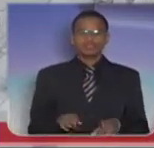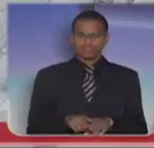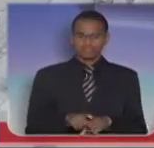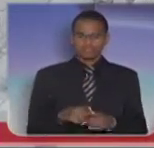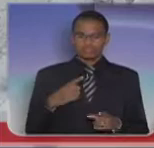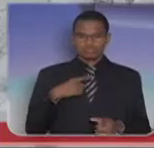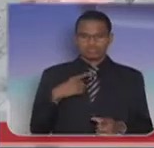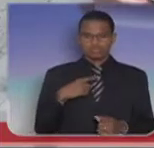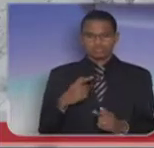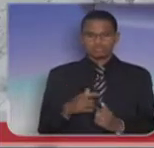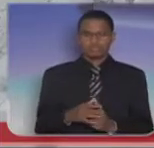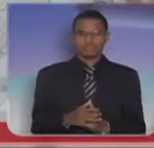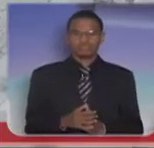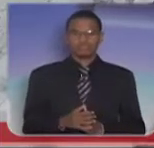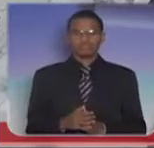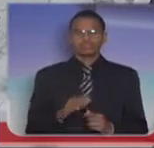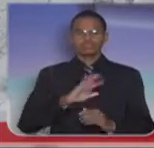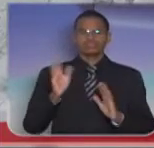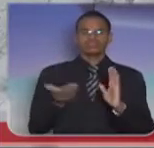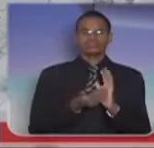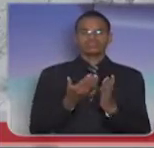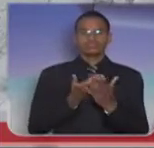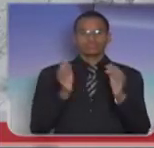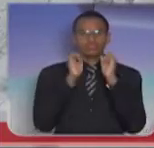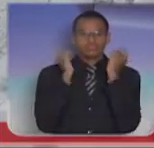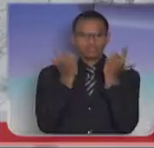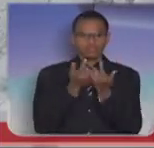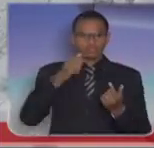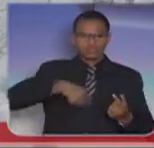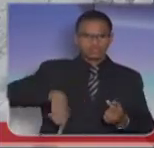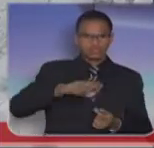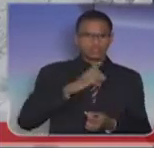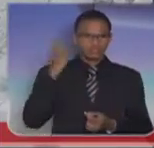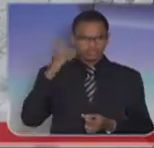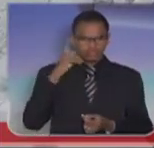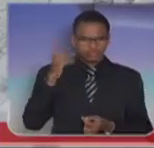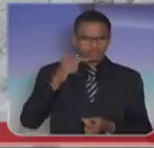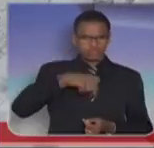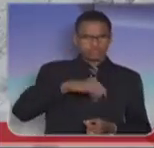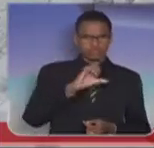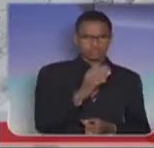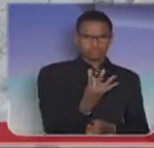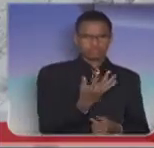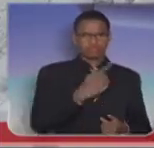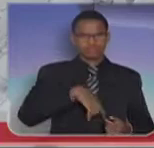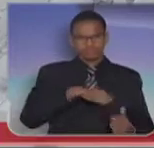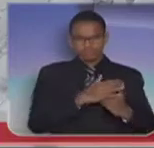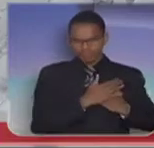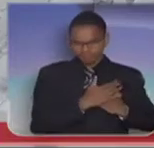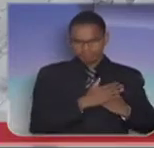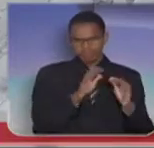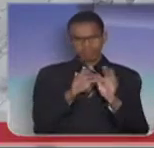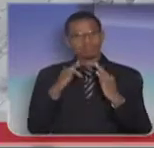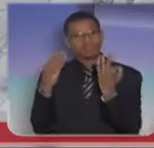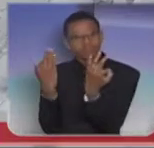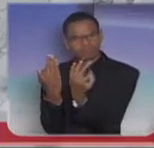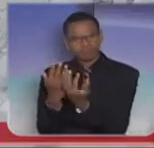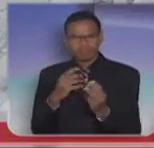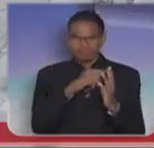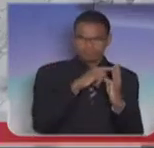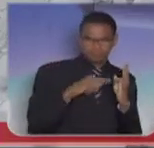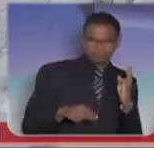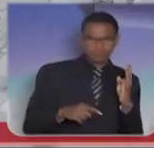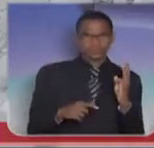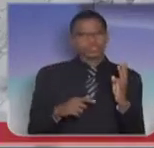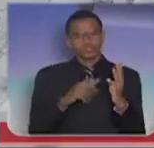nome da Assembleia Legislativa, devido a todos os 94 deputados, as nossas condolências às famílias desses três jovens, me permitam